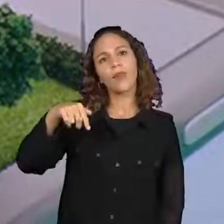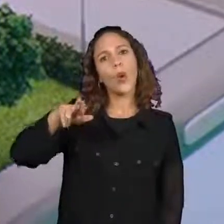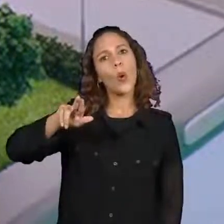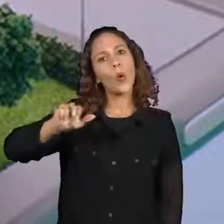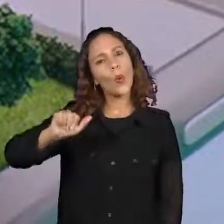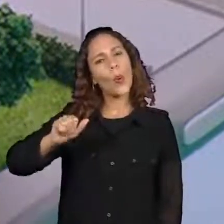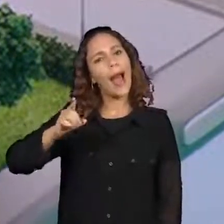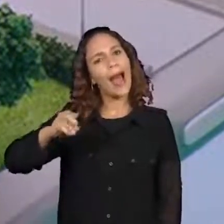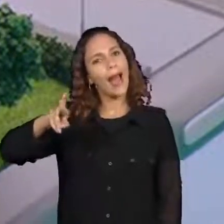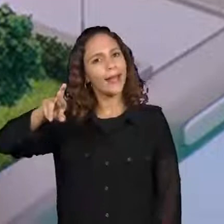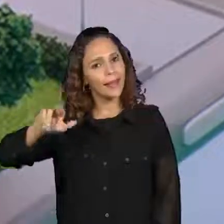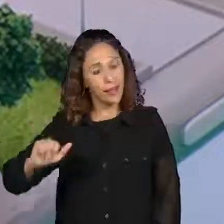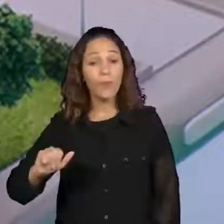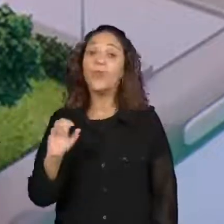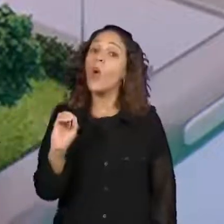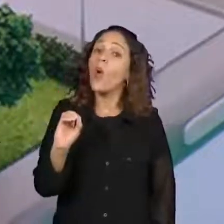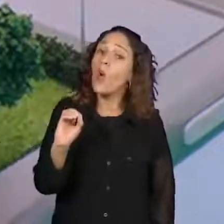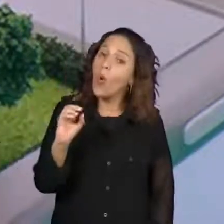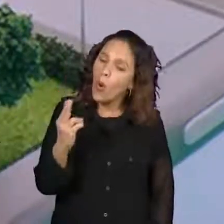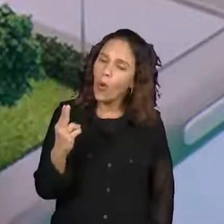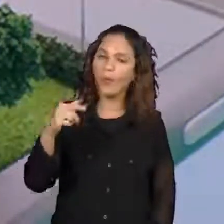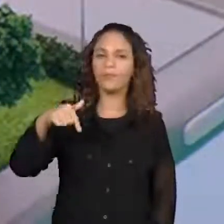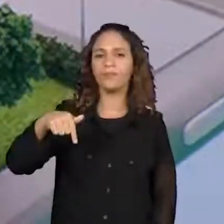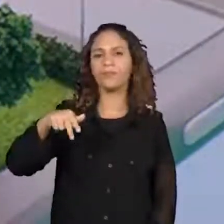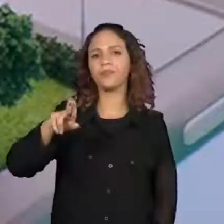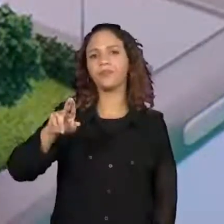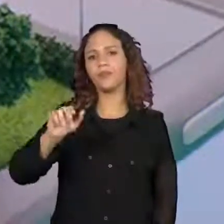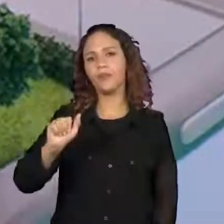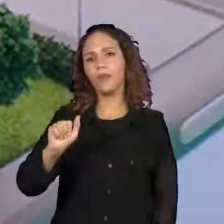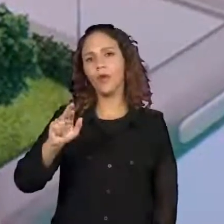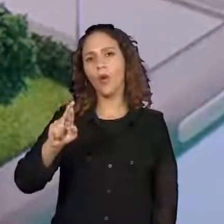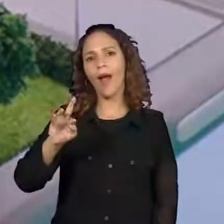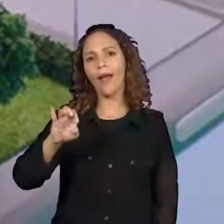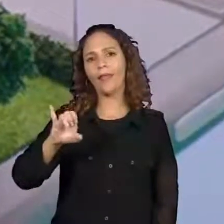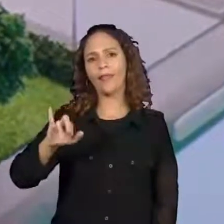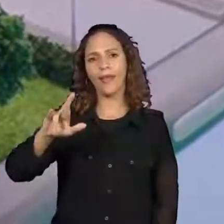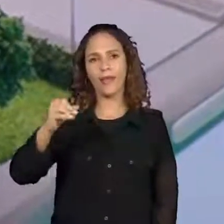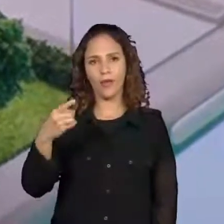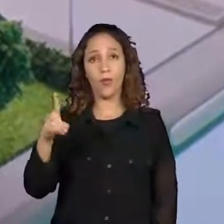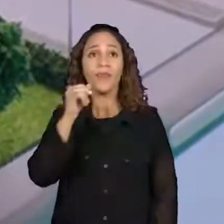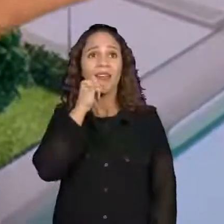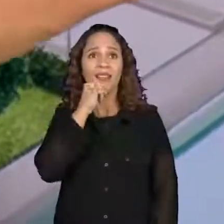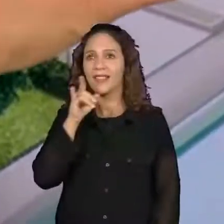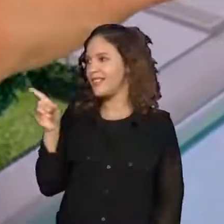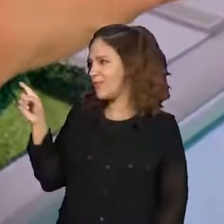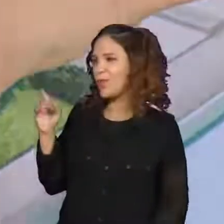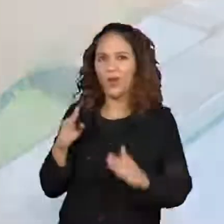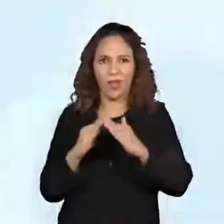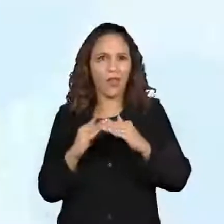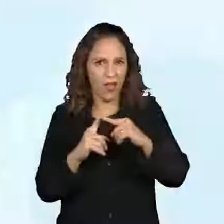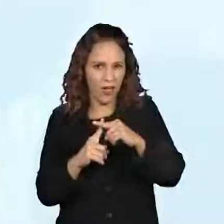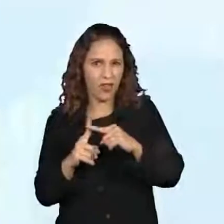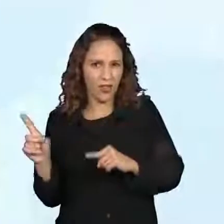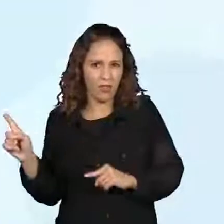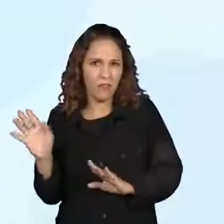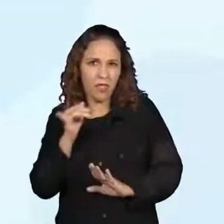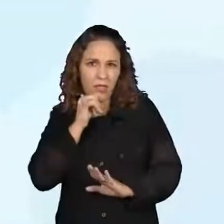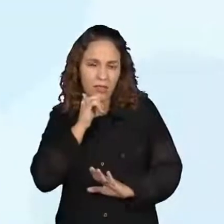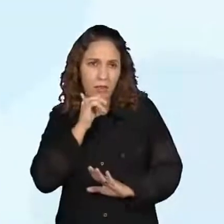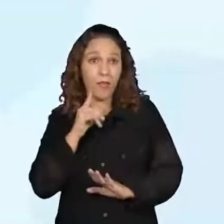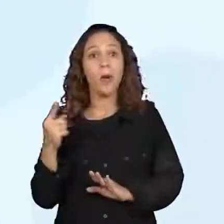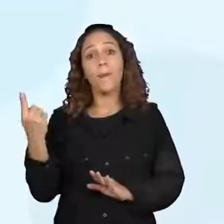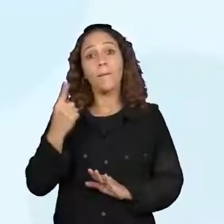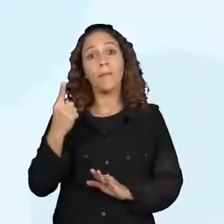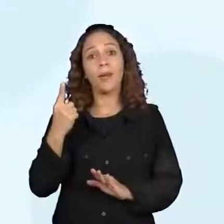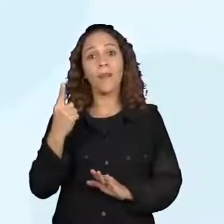uma igreja, mas vamos dizer que aqui é uma igreja. Esta igreja fica na primeira quadra. E o centro de mídias fica